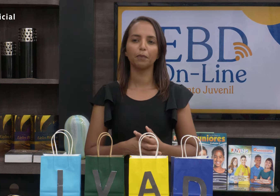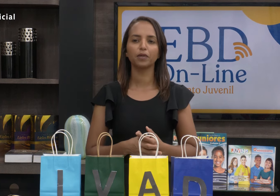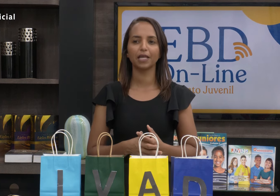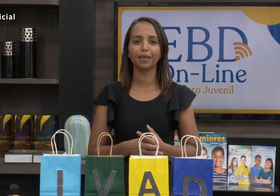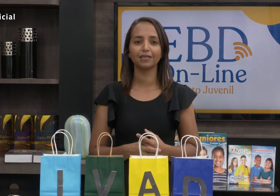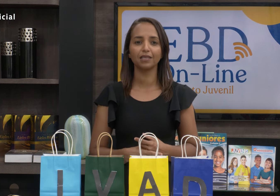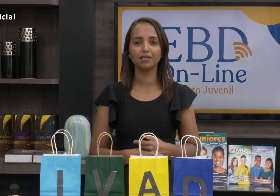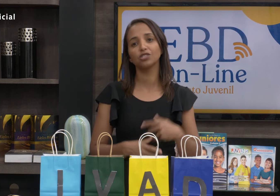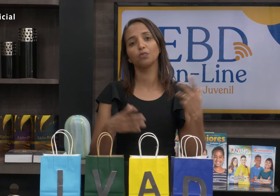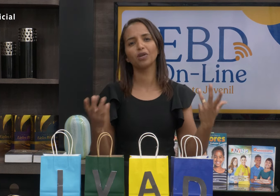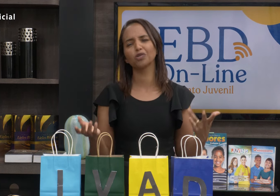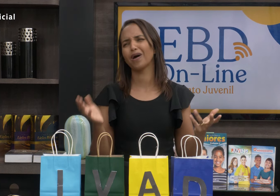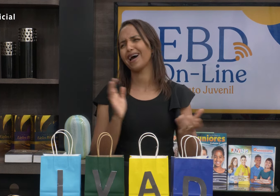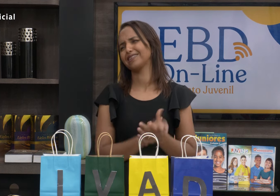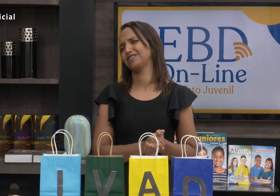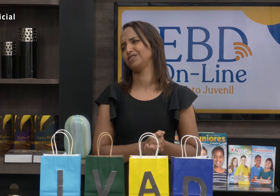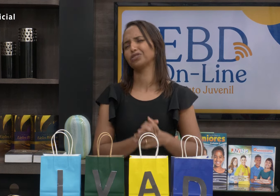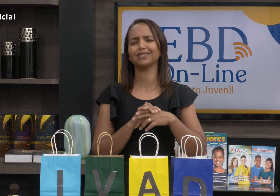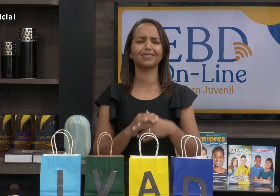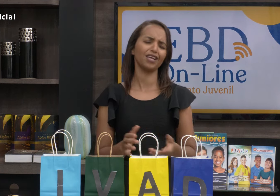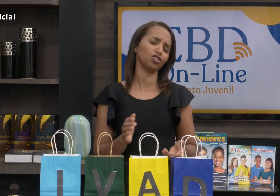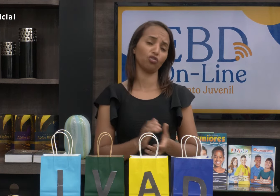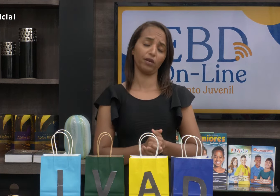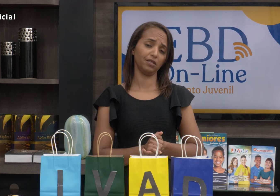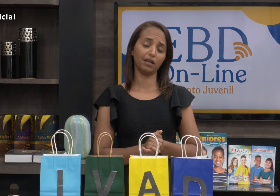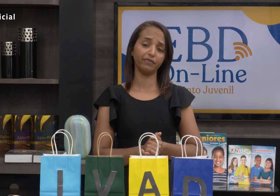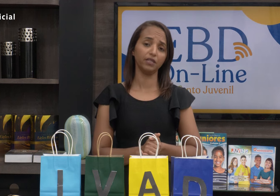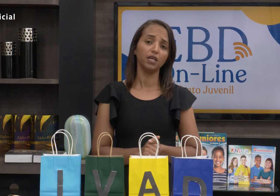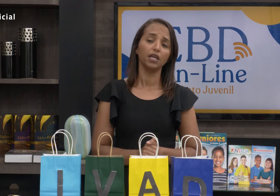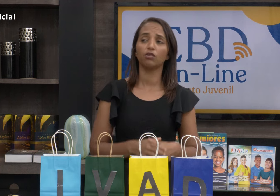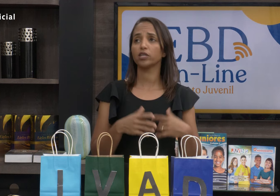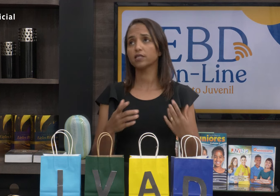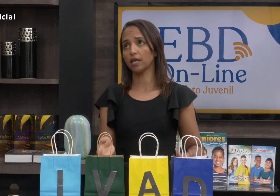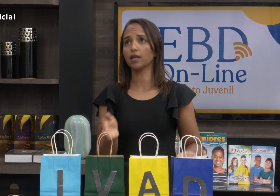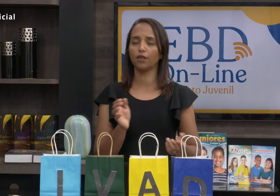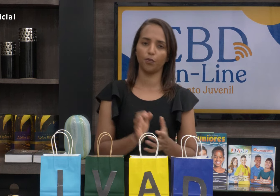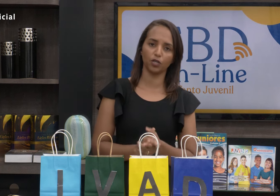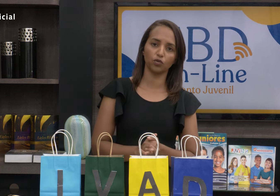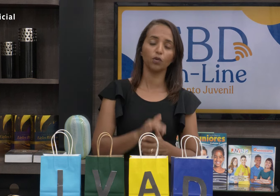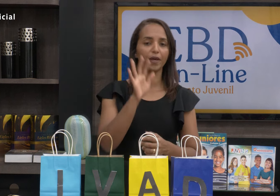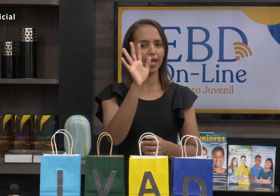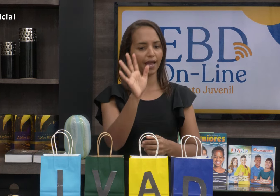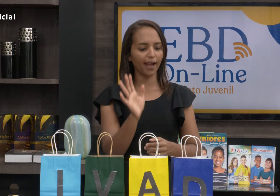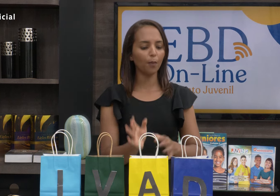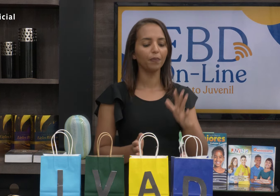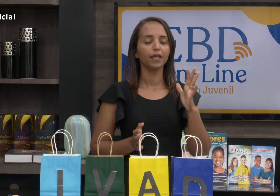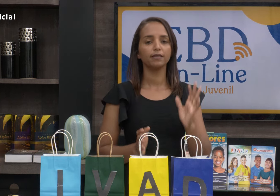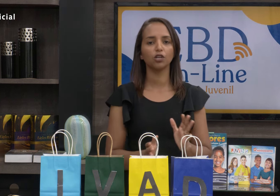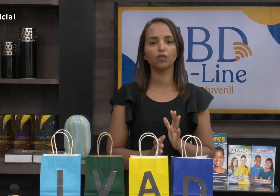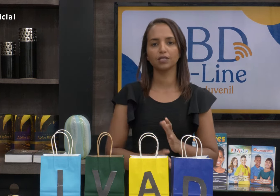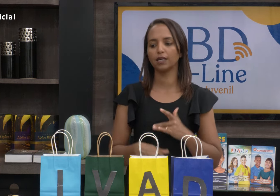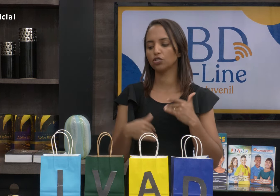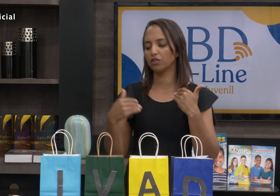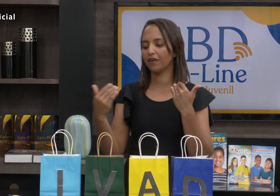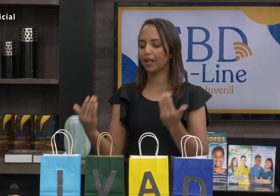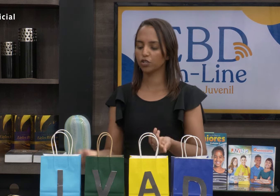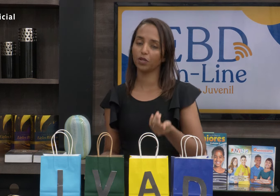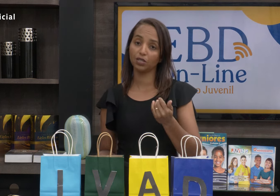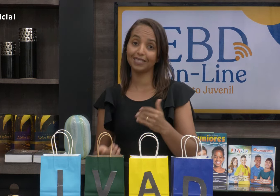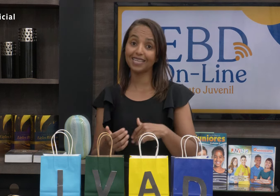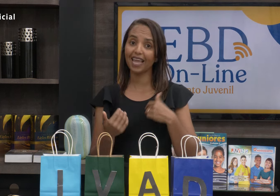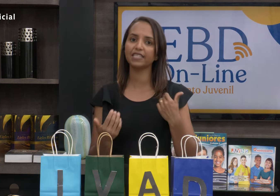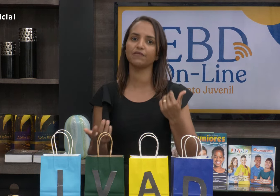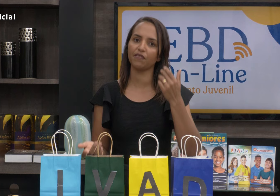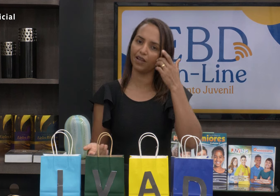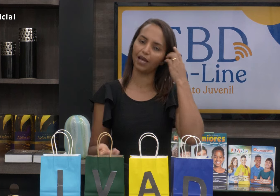e ela possa terminar se desestimulando. Ah, tia, eu já sei a história de Davi. Eu já sei que ele foi pastor. Então, peraí, calma. Então, você antes de falar